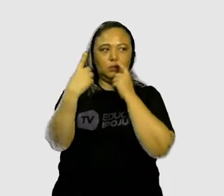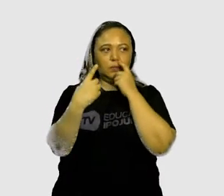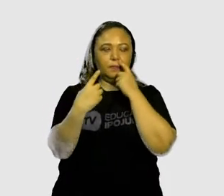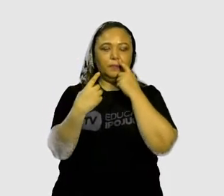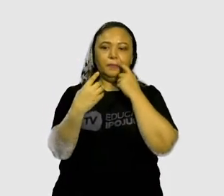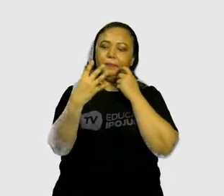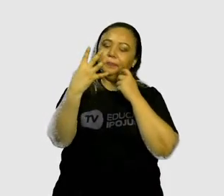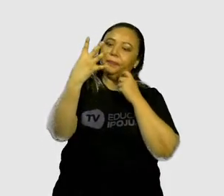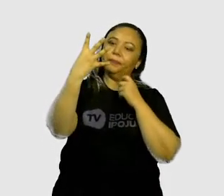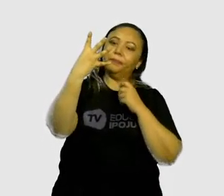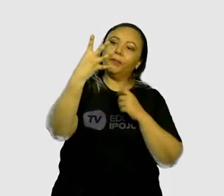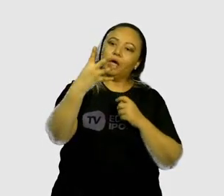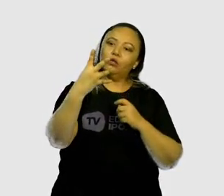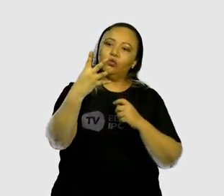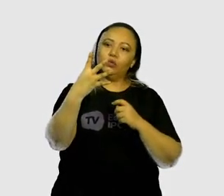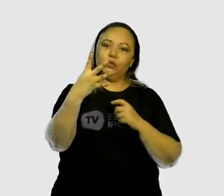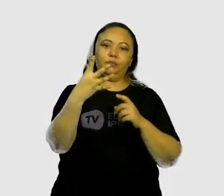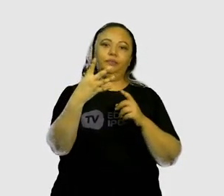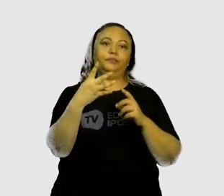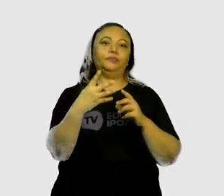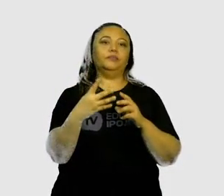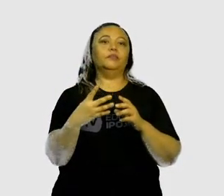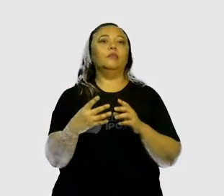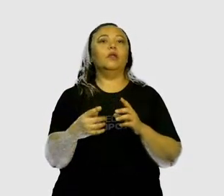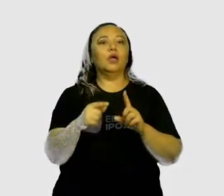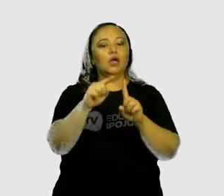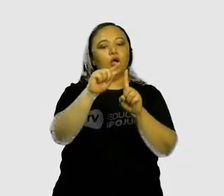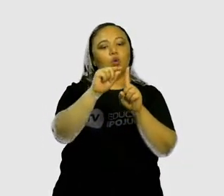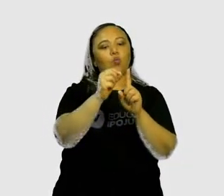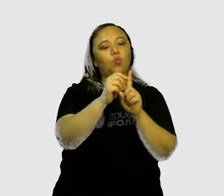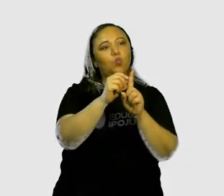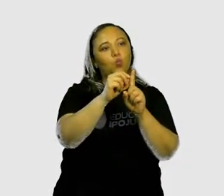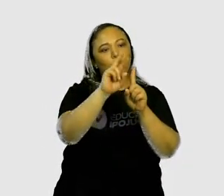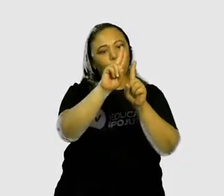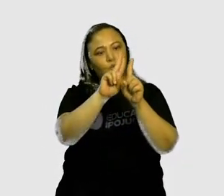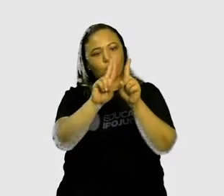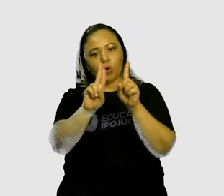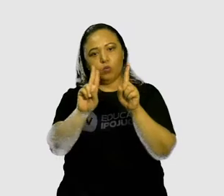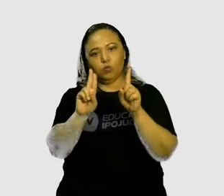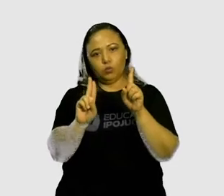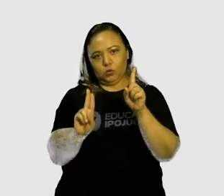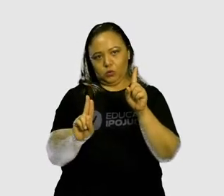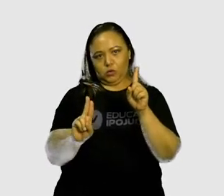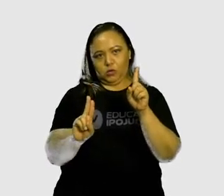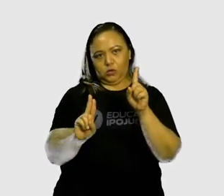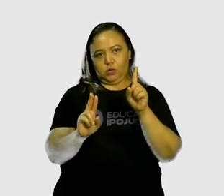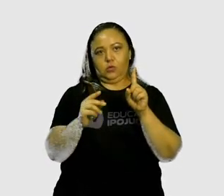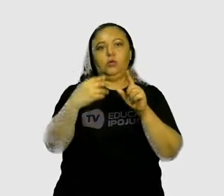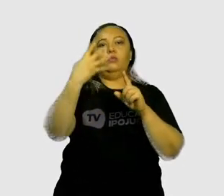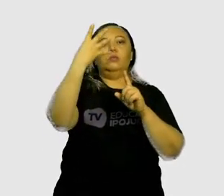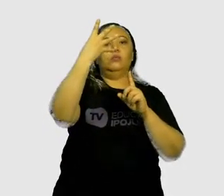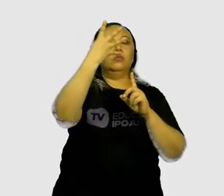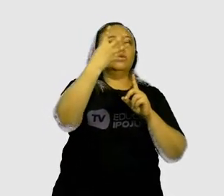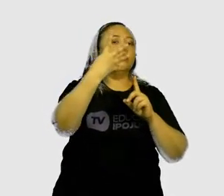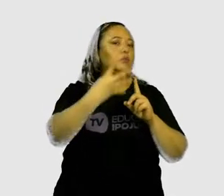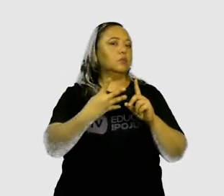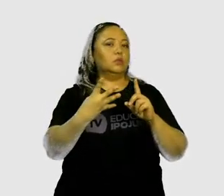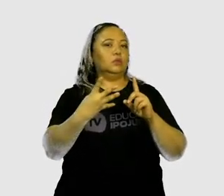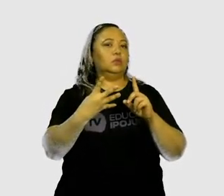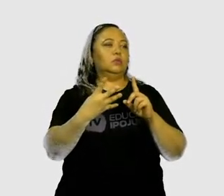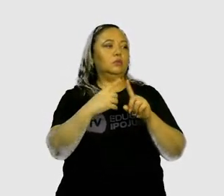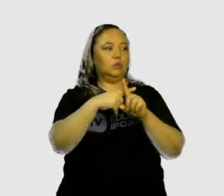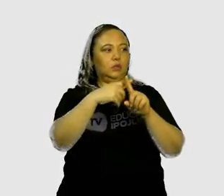uma unidade mais 4, uma dezena mais 4 unidades. E aí, gente vai